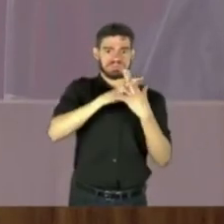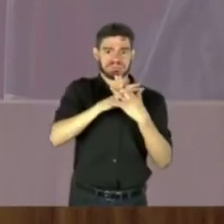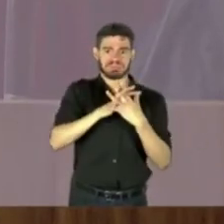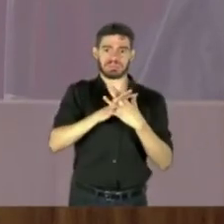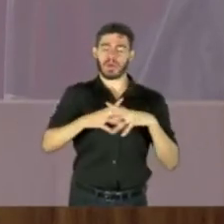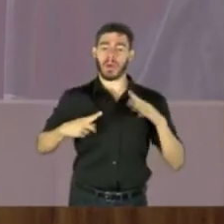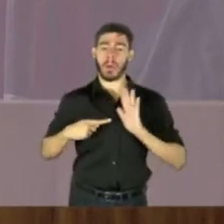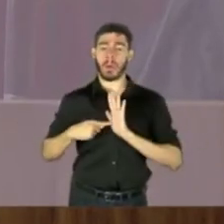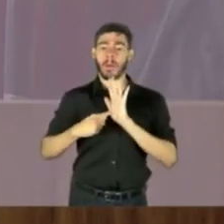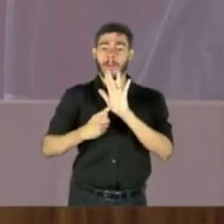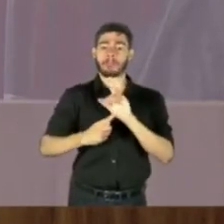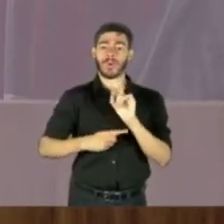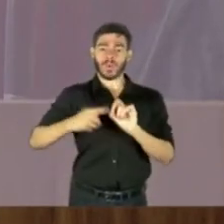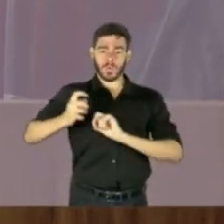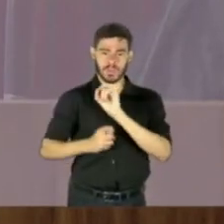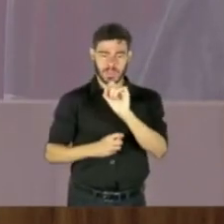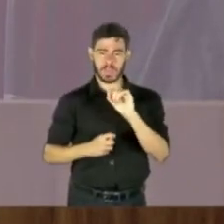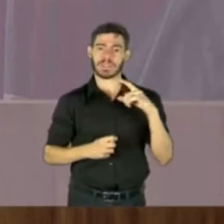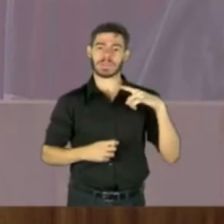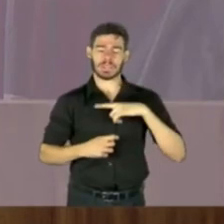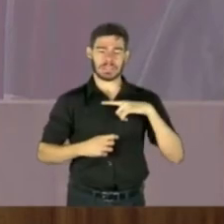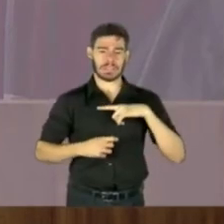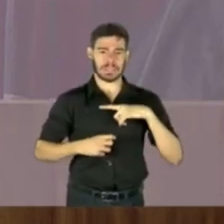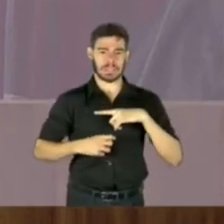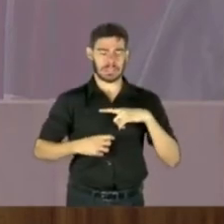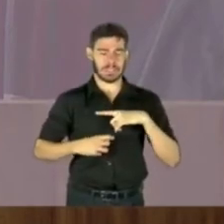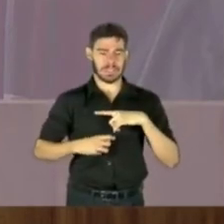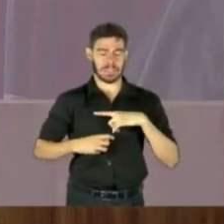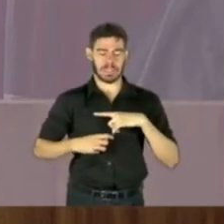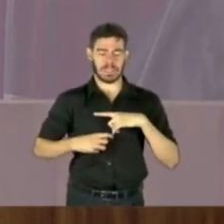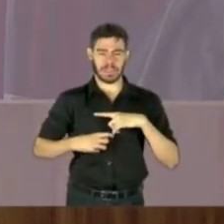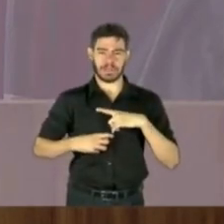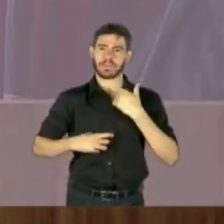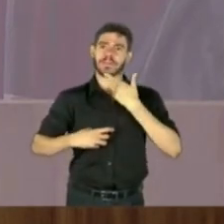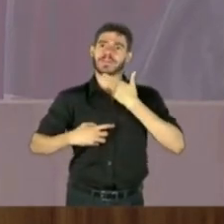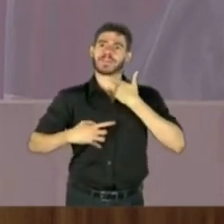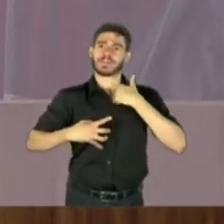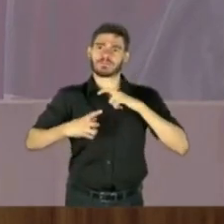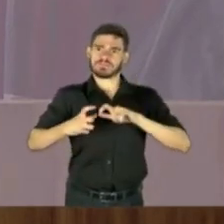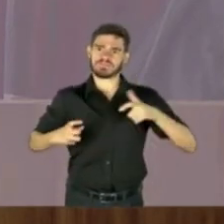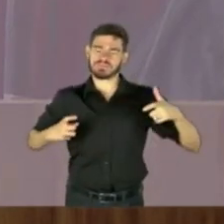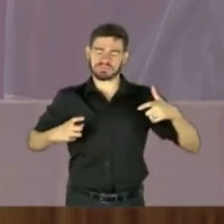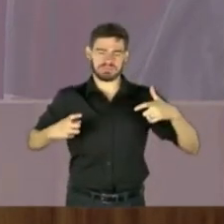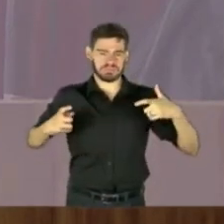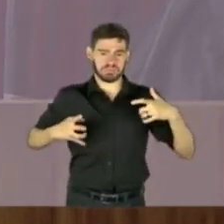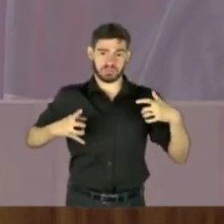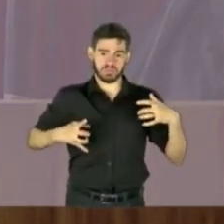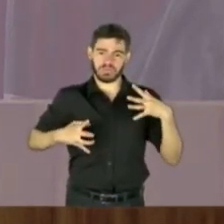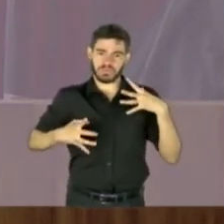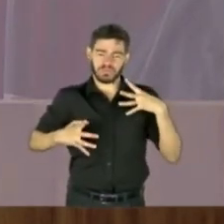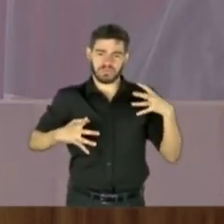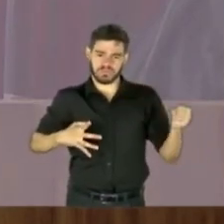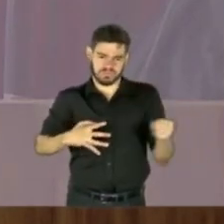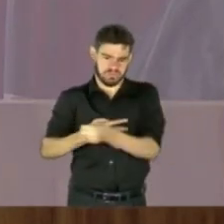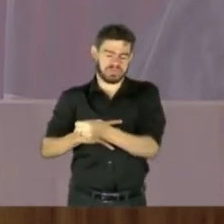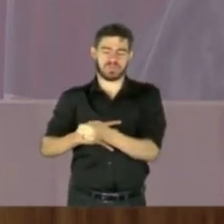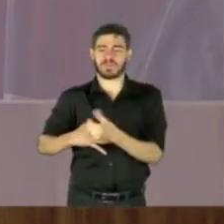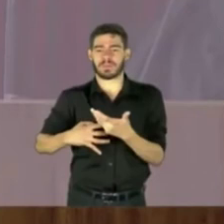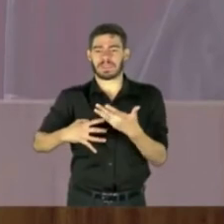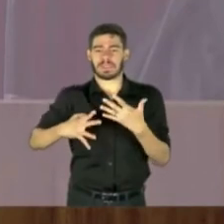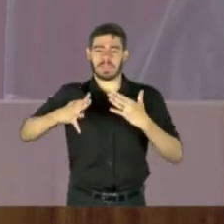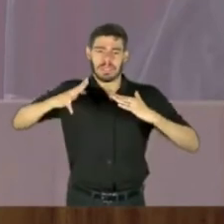mostra que houve essa injeção anabólica artificial para tentar